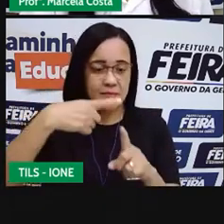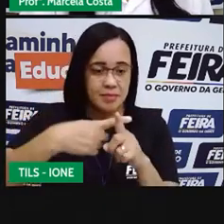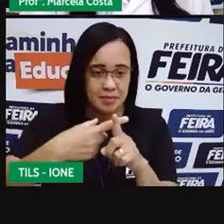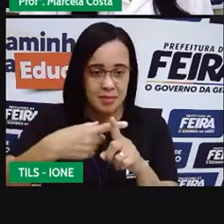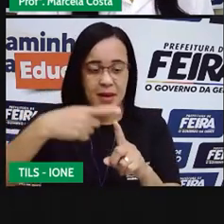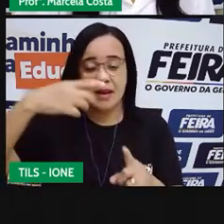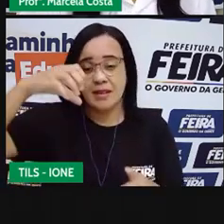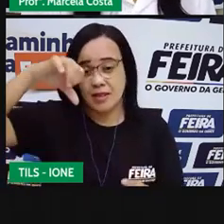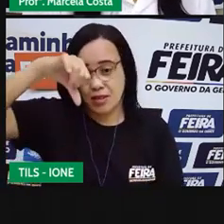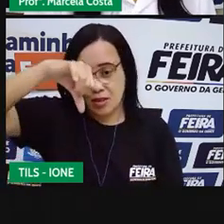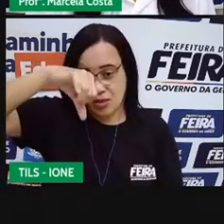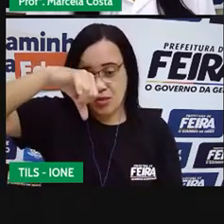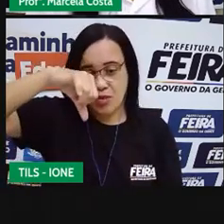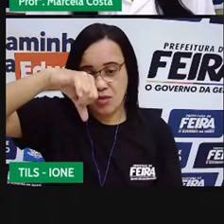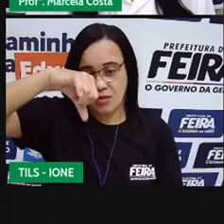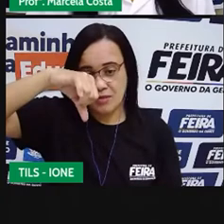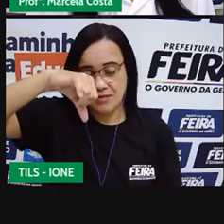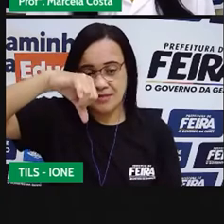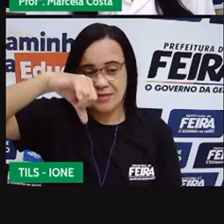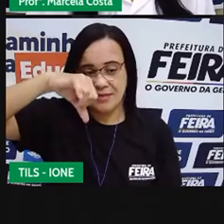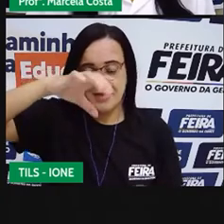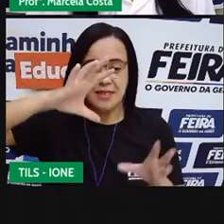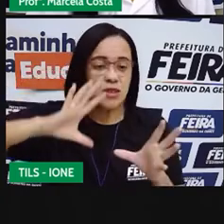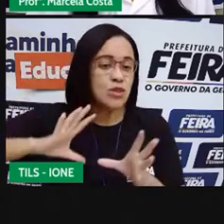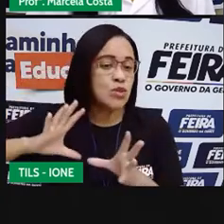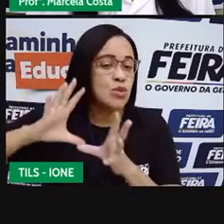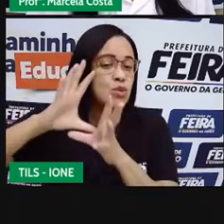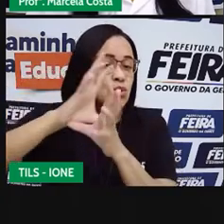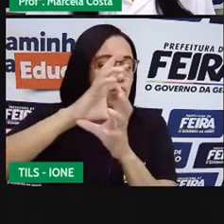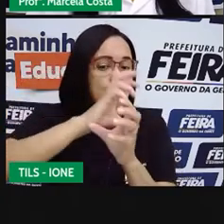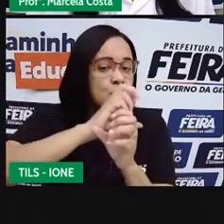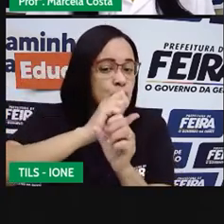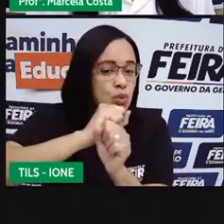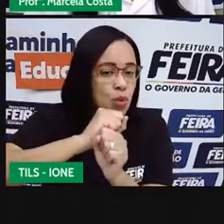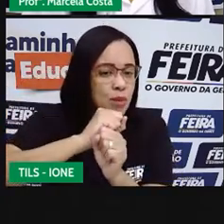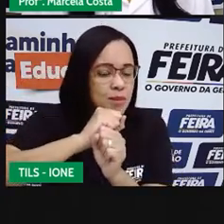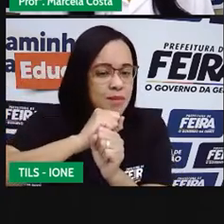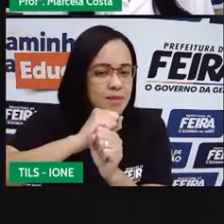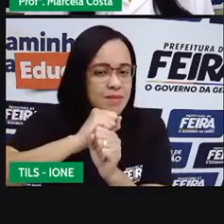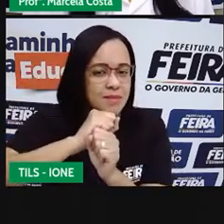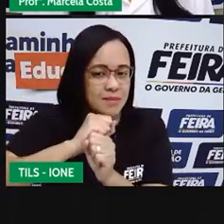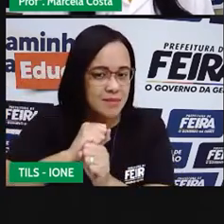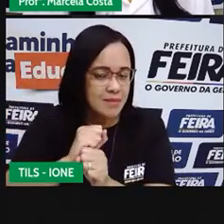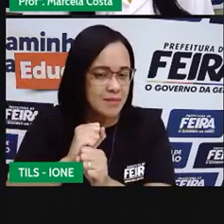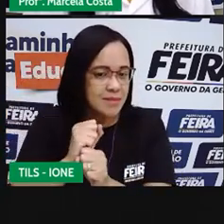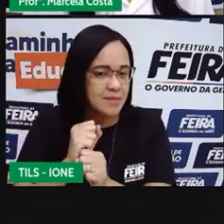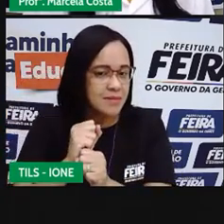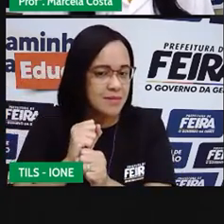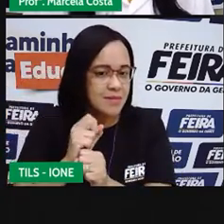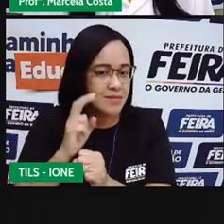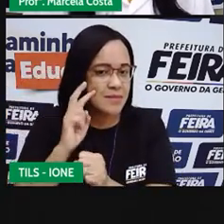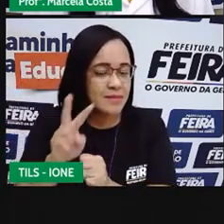9 então o resultado dessa soma vai ser igual a